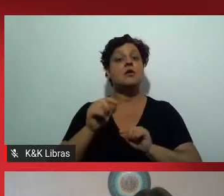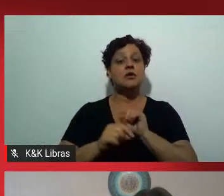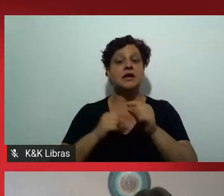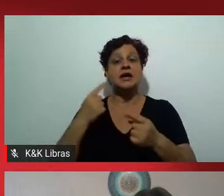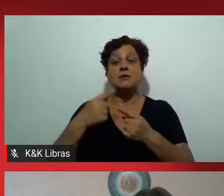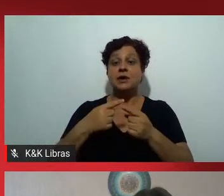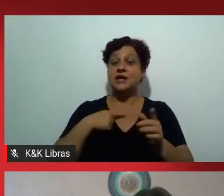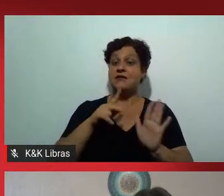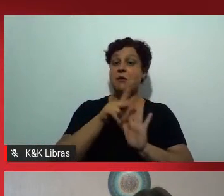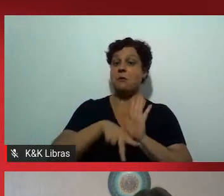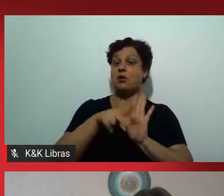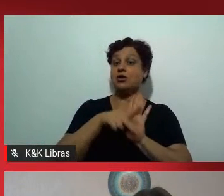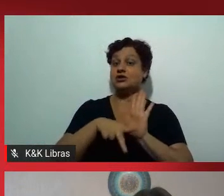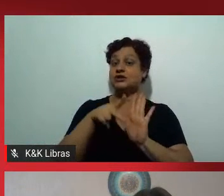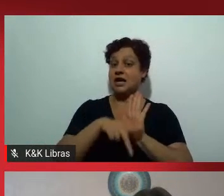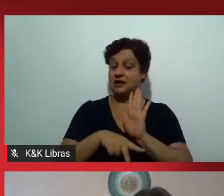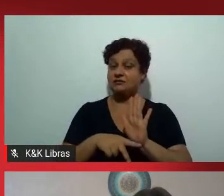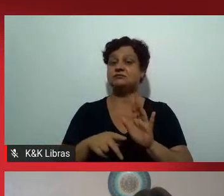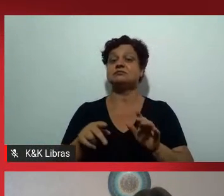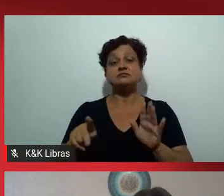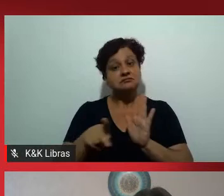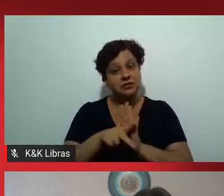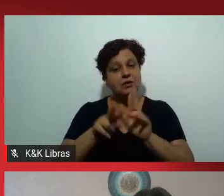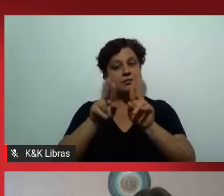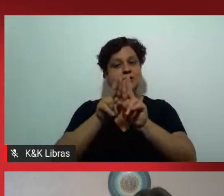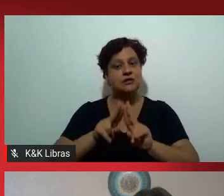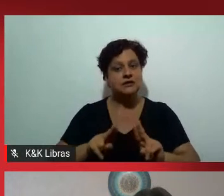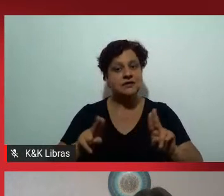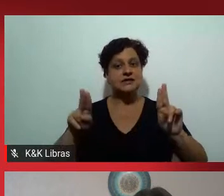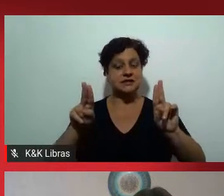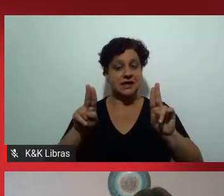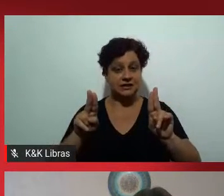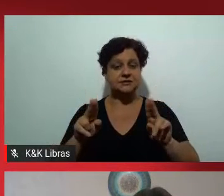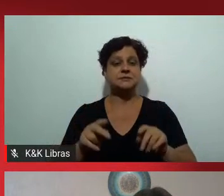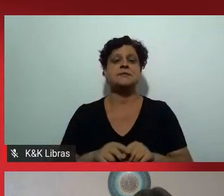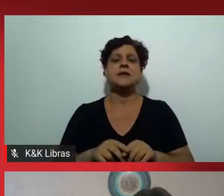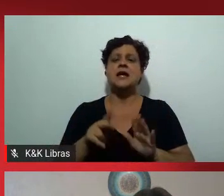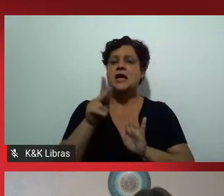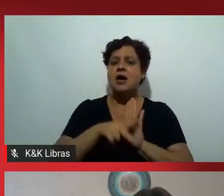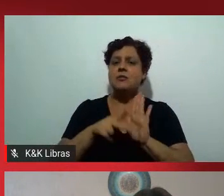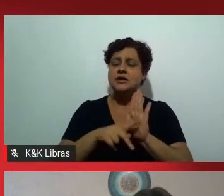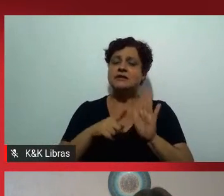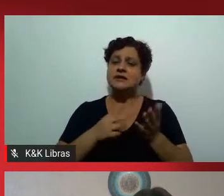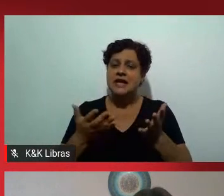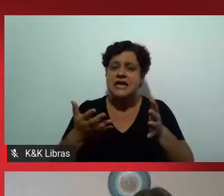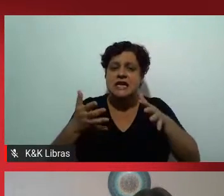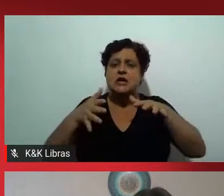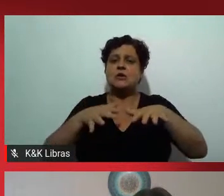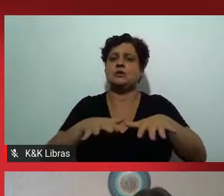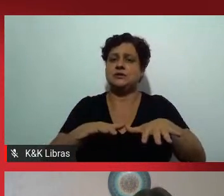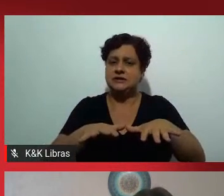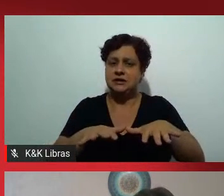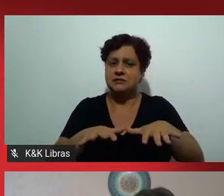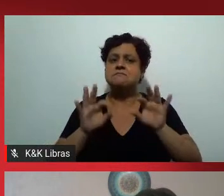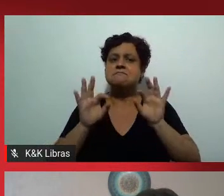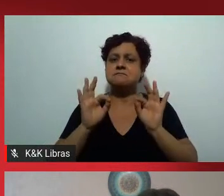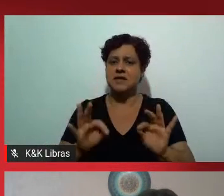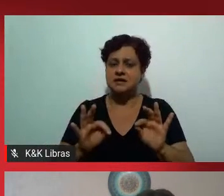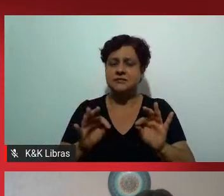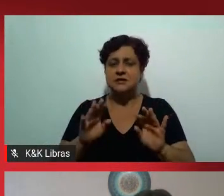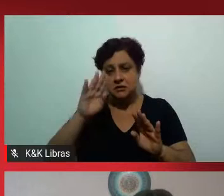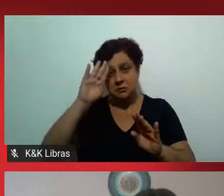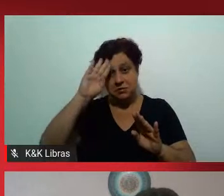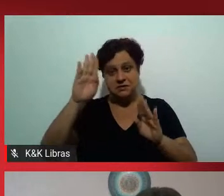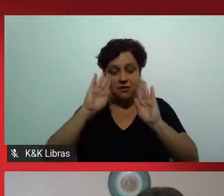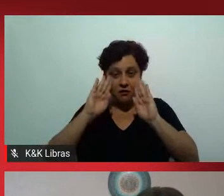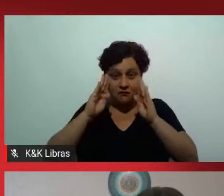projeto, um projeto acadêmico, a um projeto que inclui demais e tem como elemento estruturante